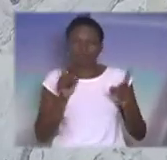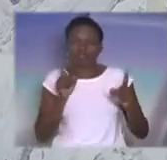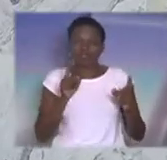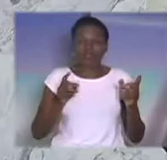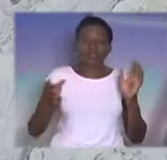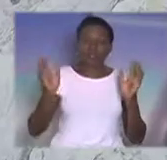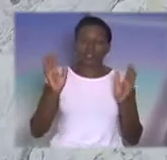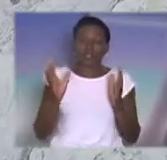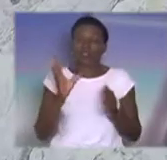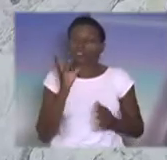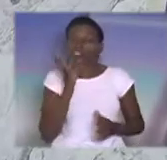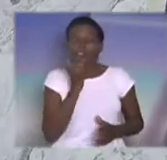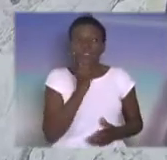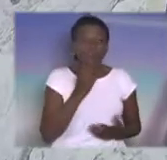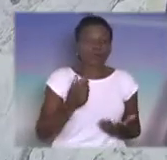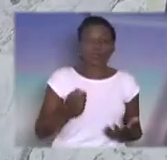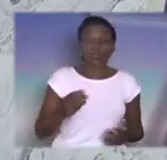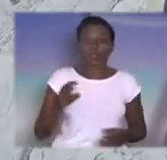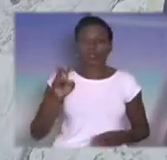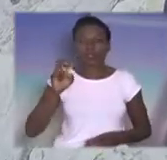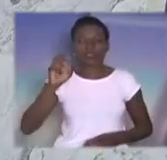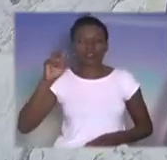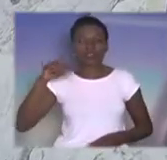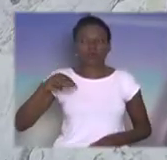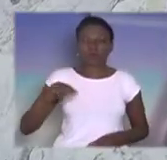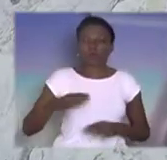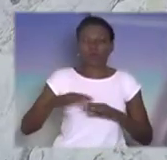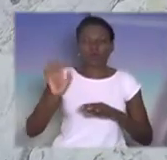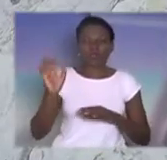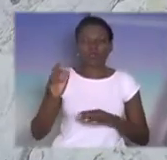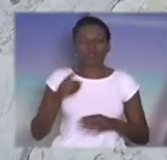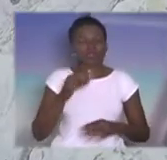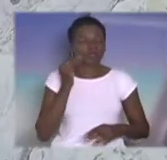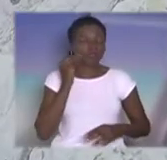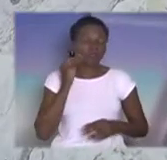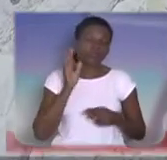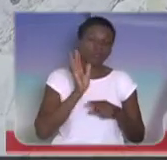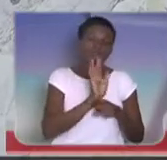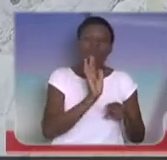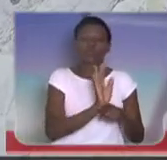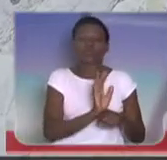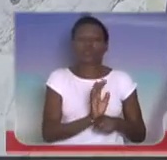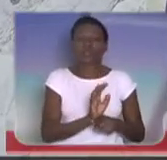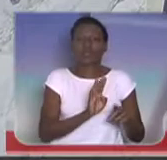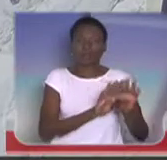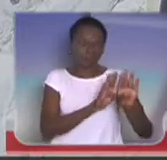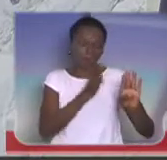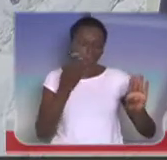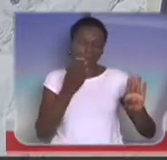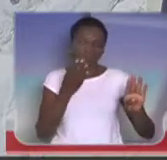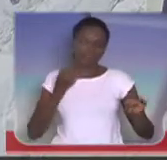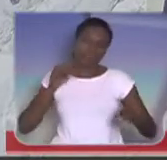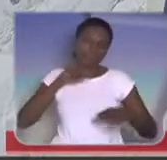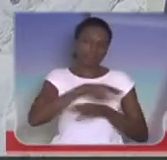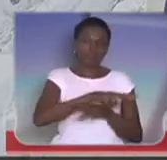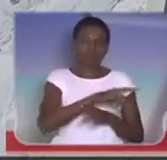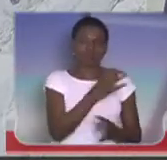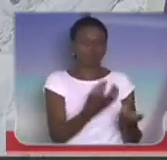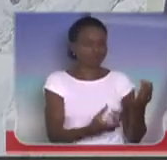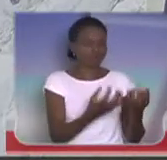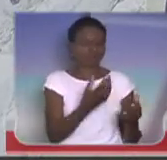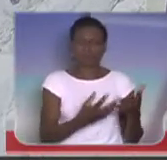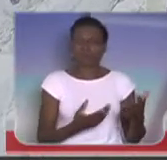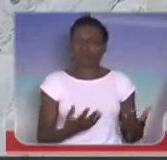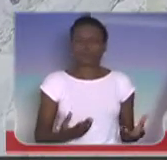um, dois, três, cinco minutos, ele resolveu agir. Ele arrombou uma porta que dava acesso ao prédio, adentrou o prédio em chamas, como nós vimos